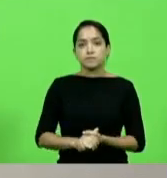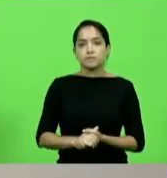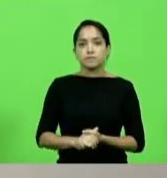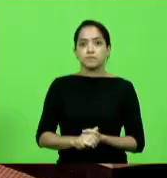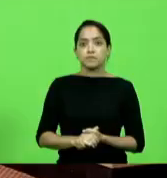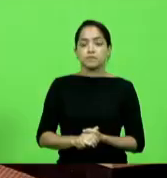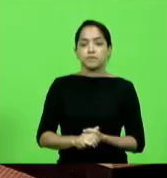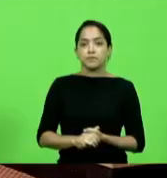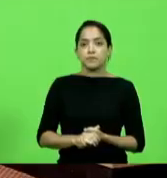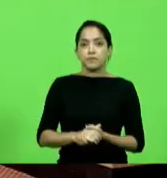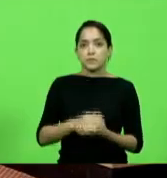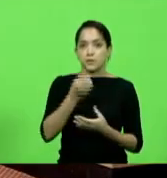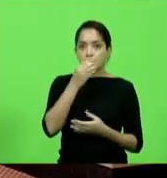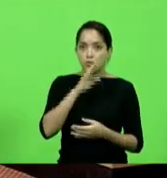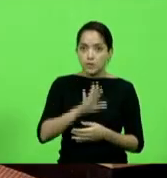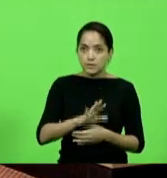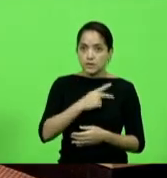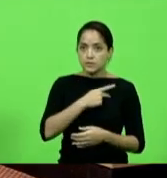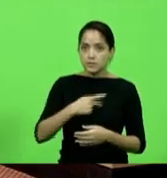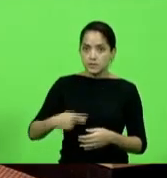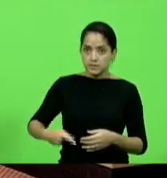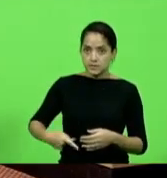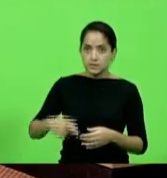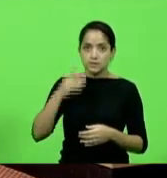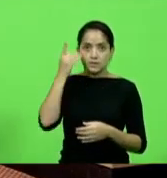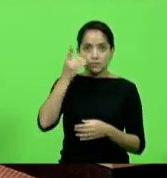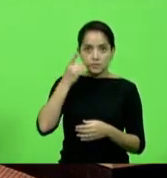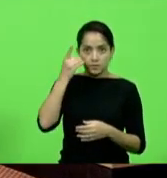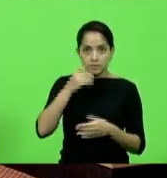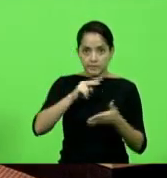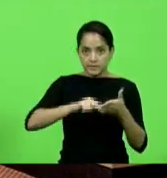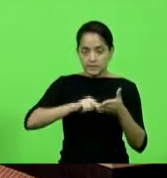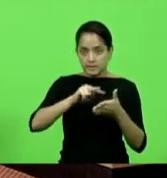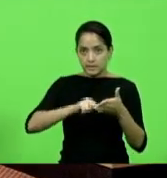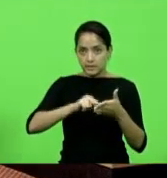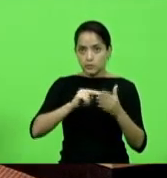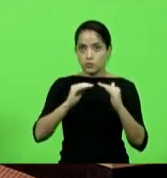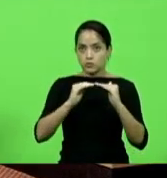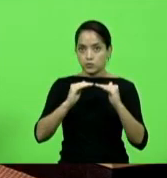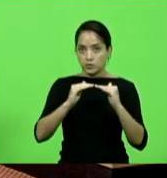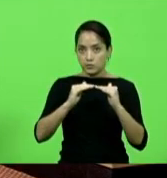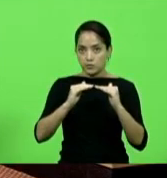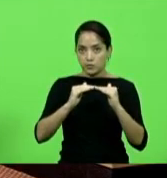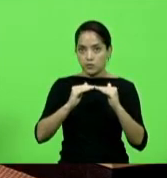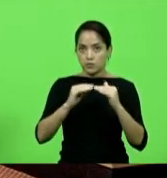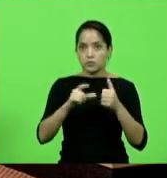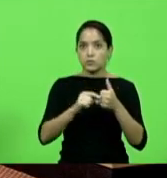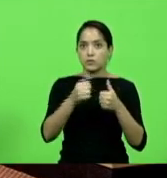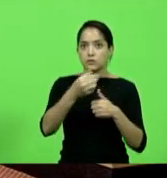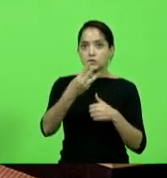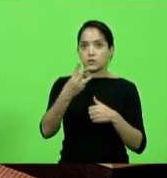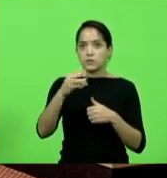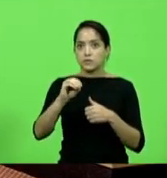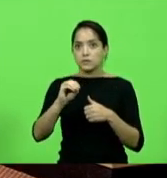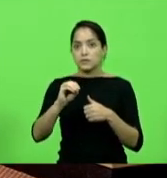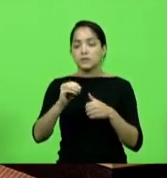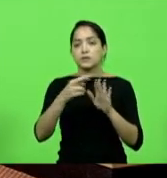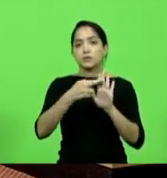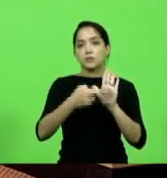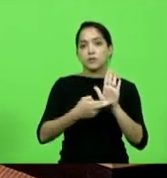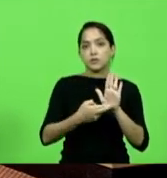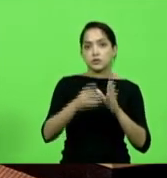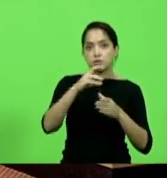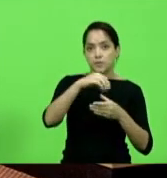Boa tarde, senhor presidente, senhores deputados. Eu faço a leitura do comunicado que, de acordo com o que dispõe no artigo 30 do Regimento Interno da Assembleia